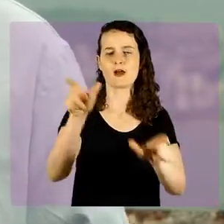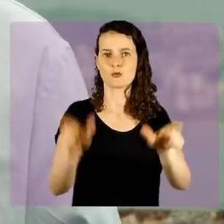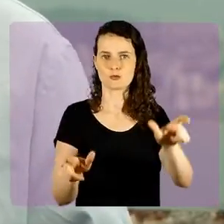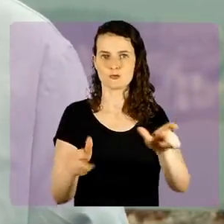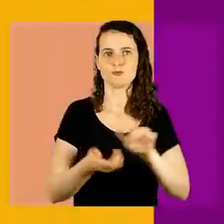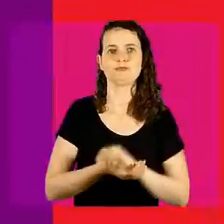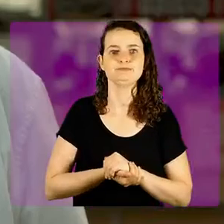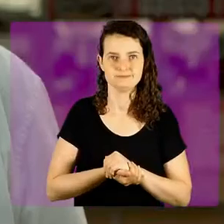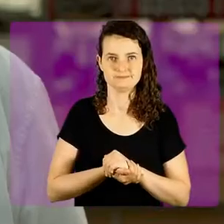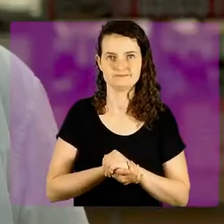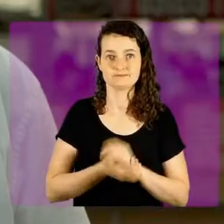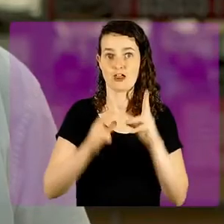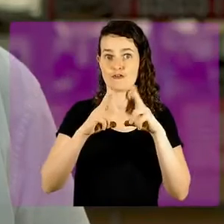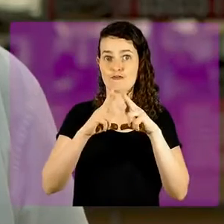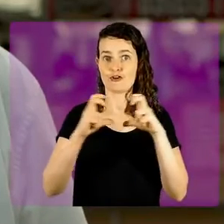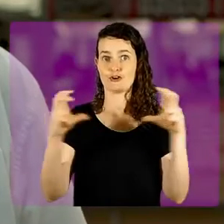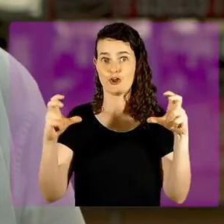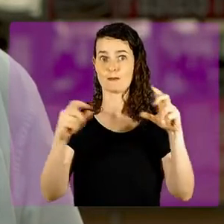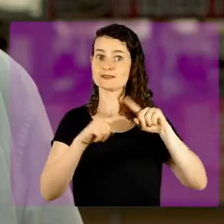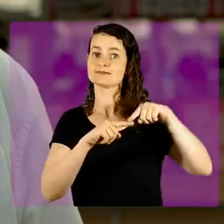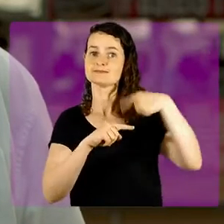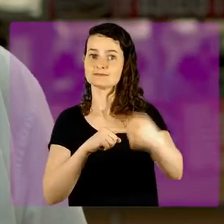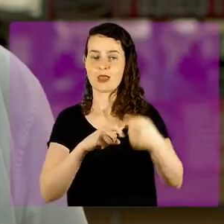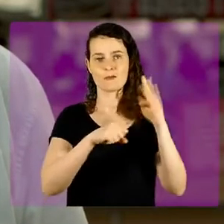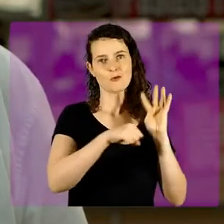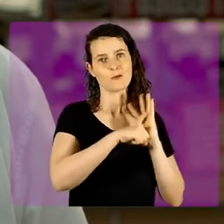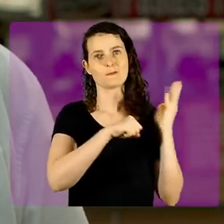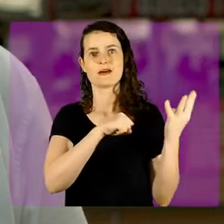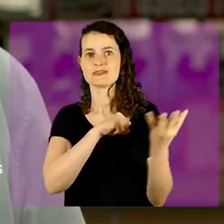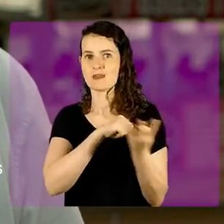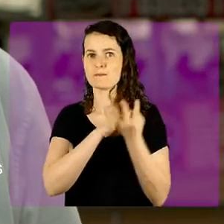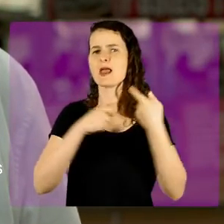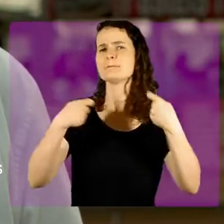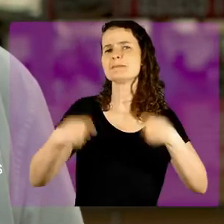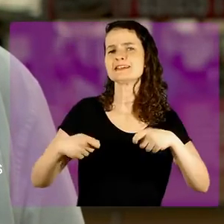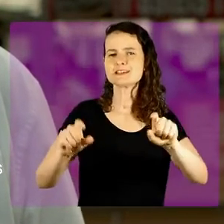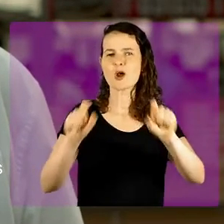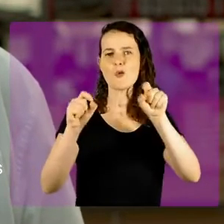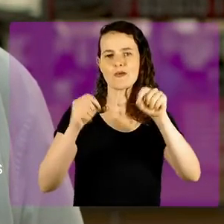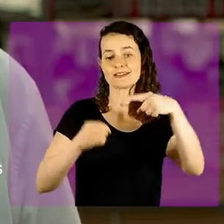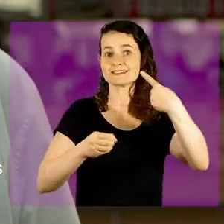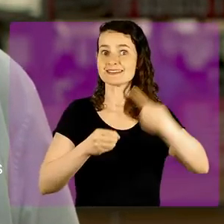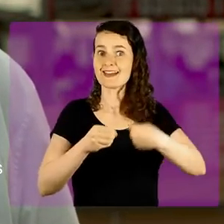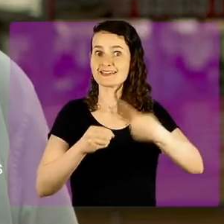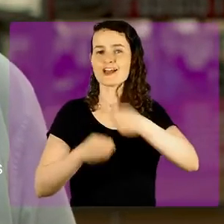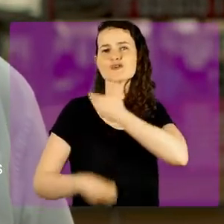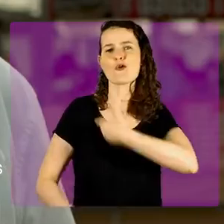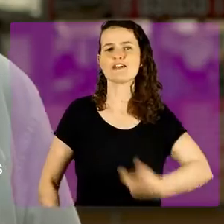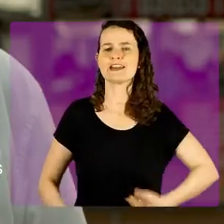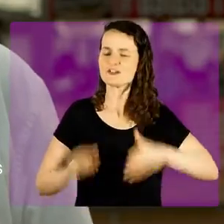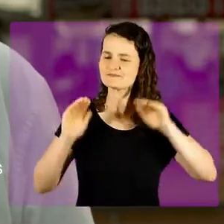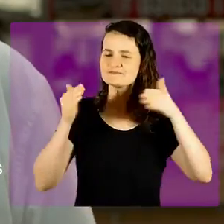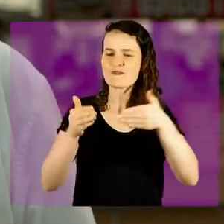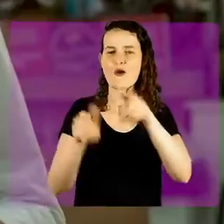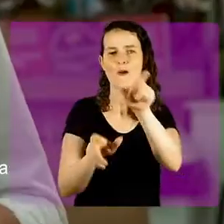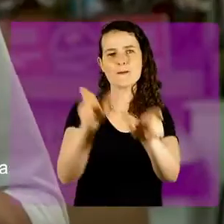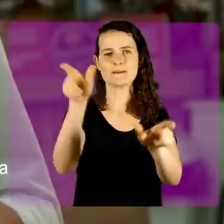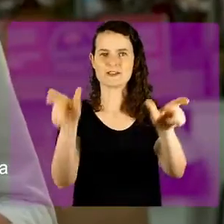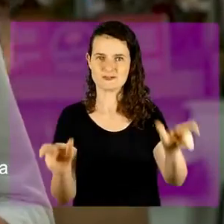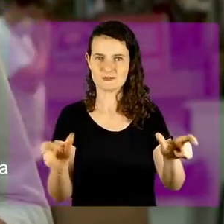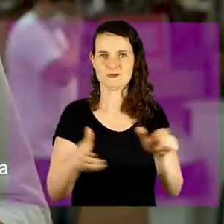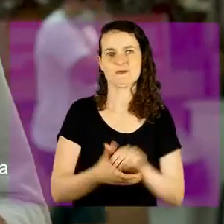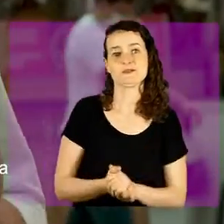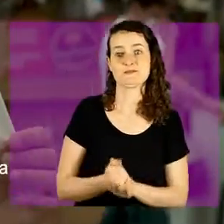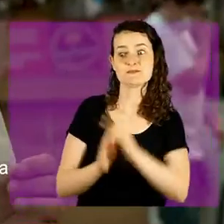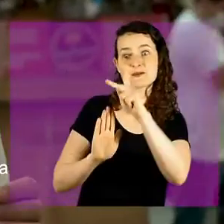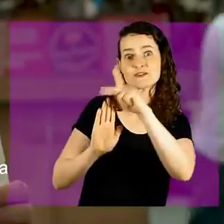desigualdades. A Florianópolis, após pandemia, terá de ser a cidade governada para as pessoas. Com